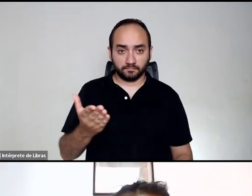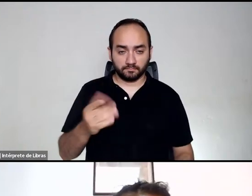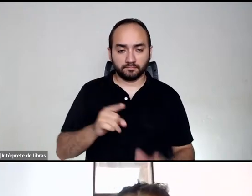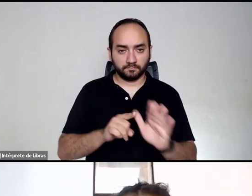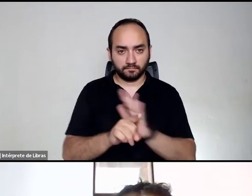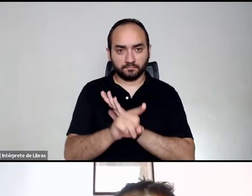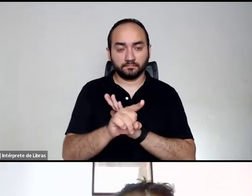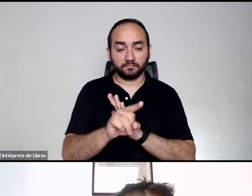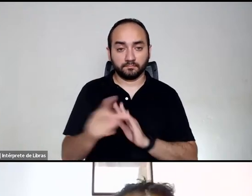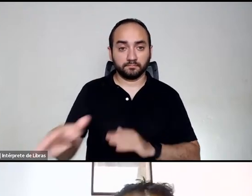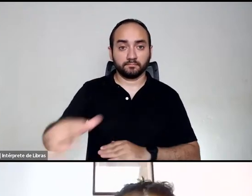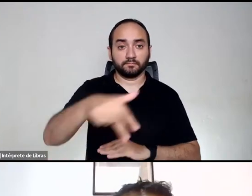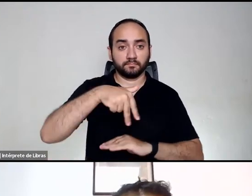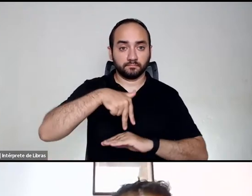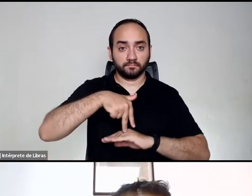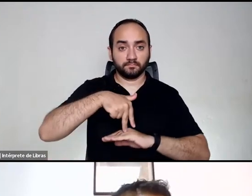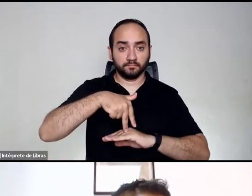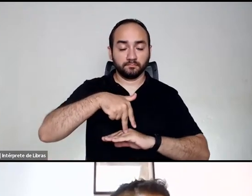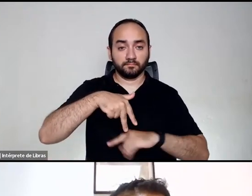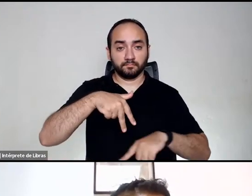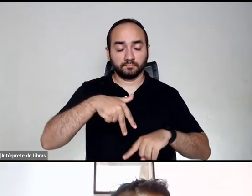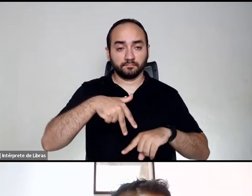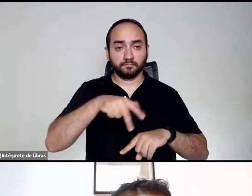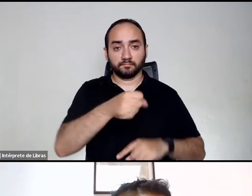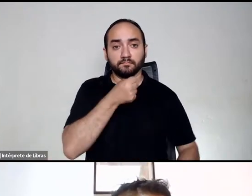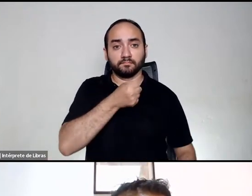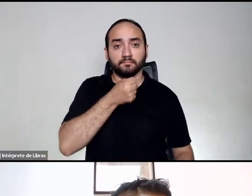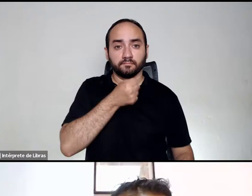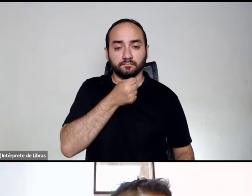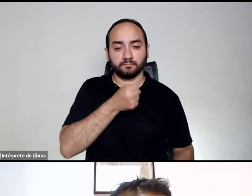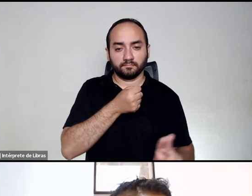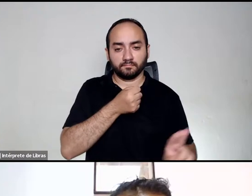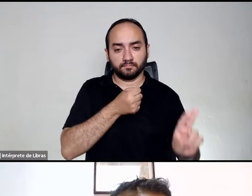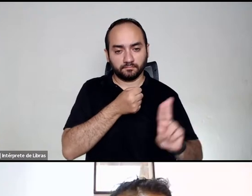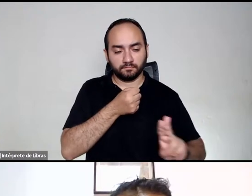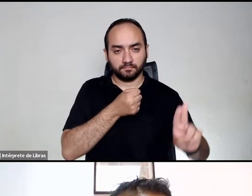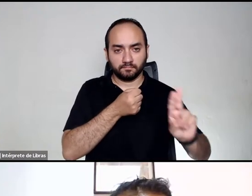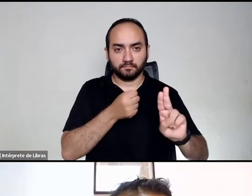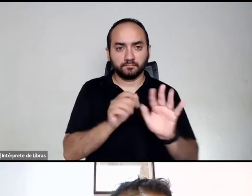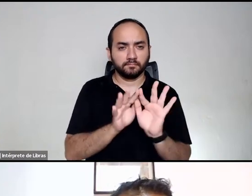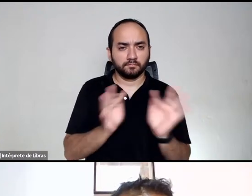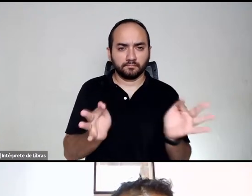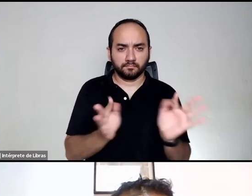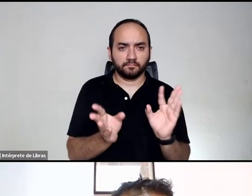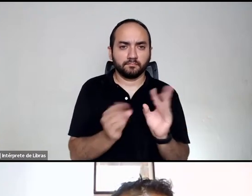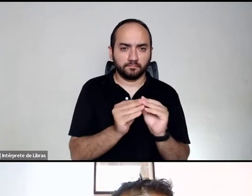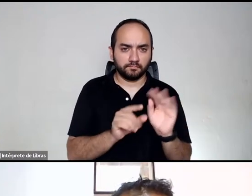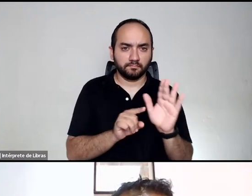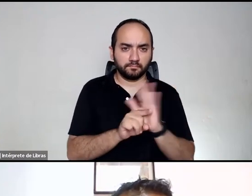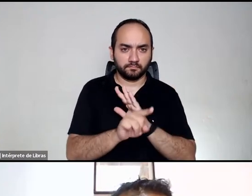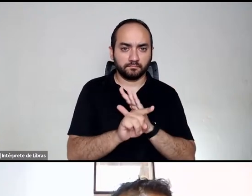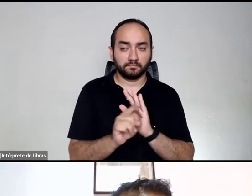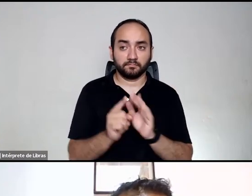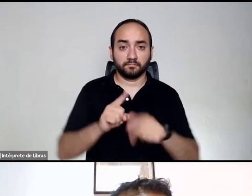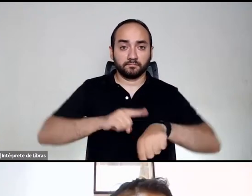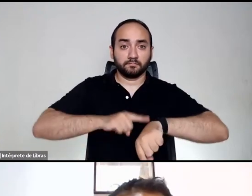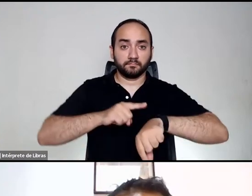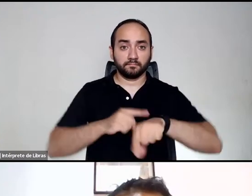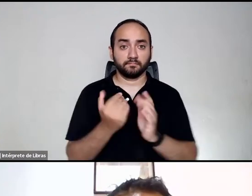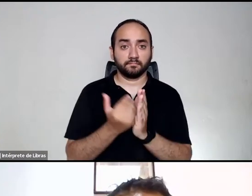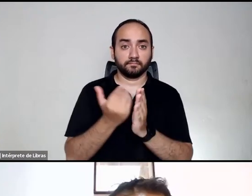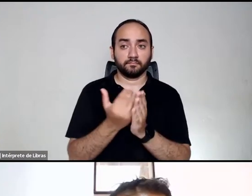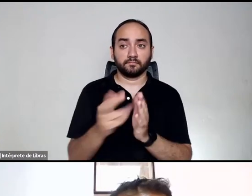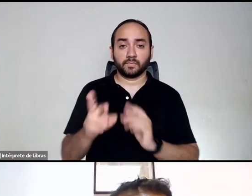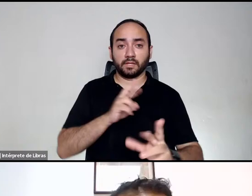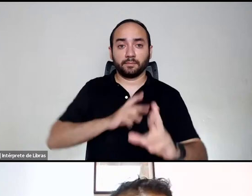pergunta que venha aqui à frente, tem um microfone e seja muito breve na pergunta para que a gente tenha tempo para as